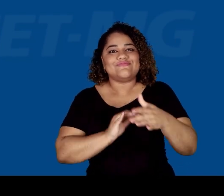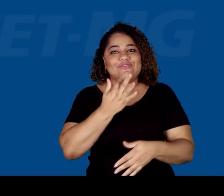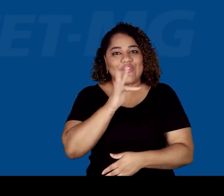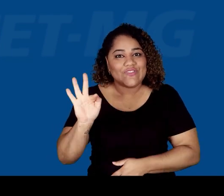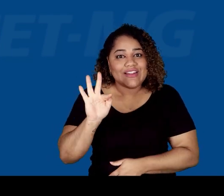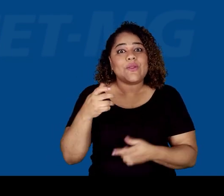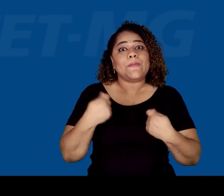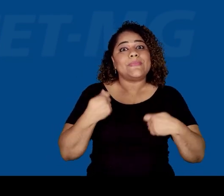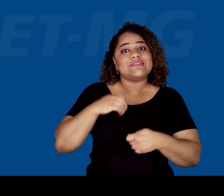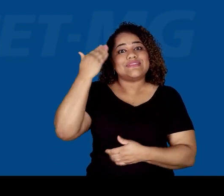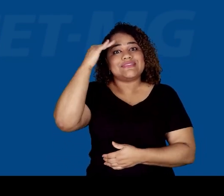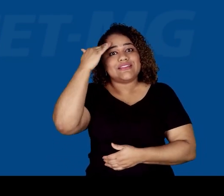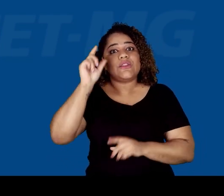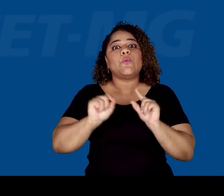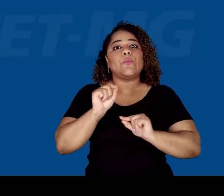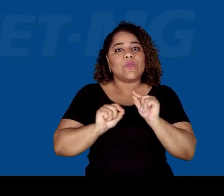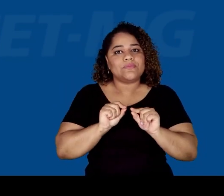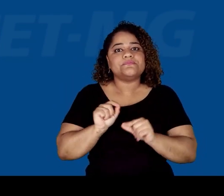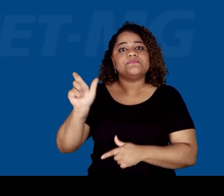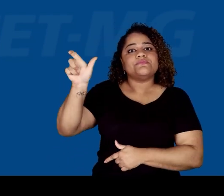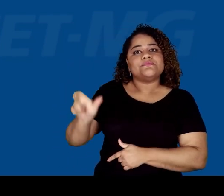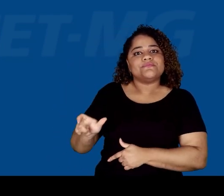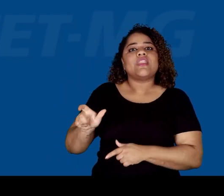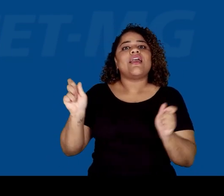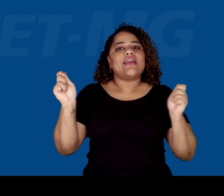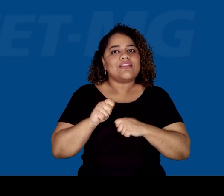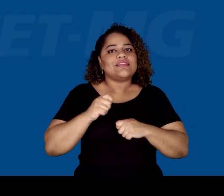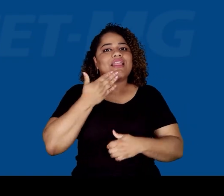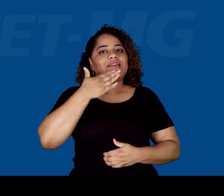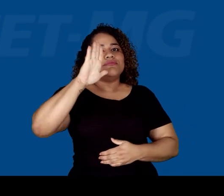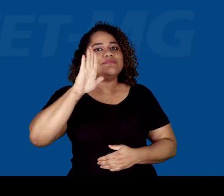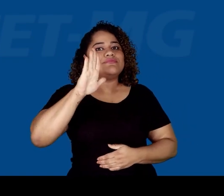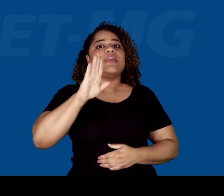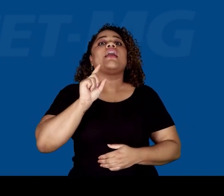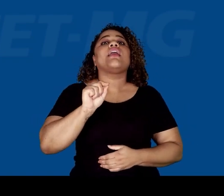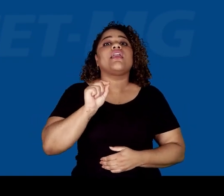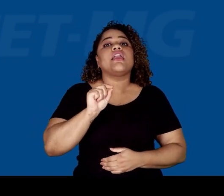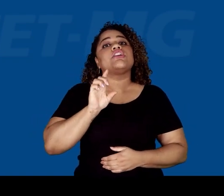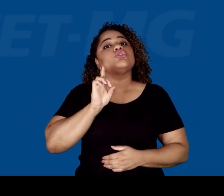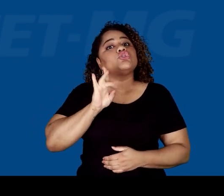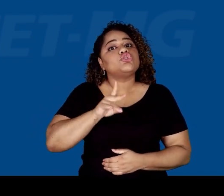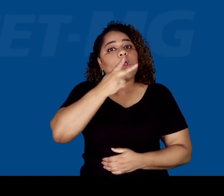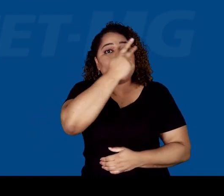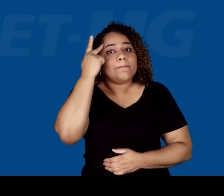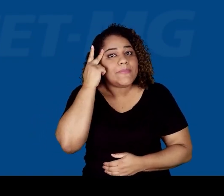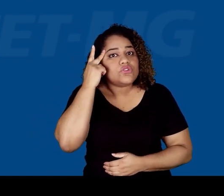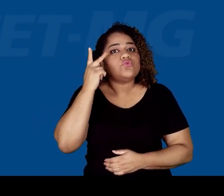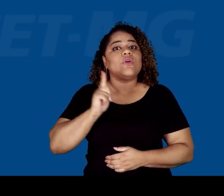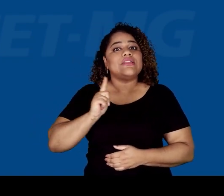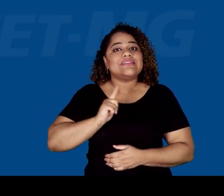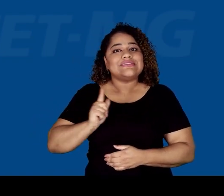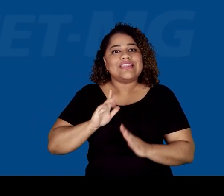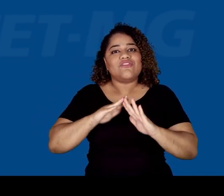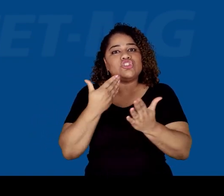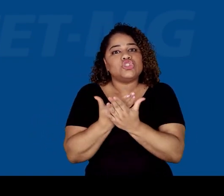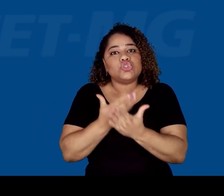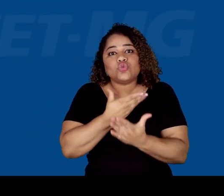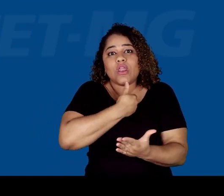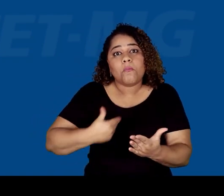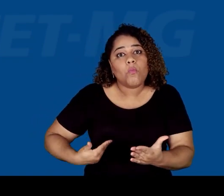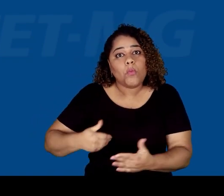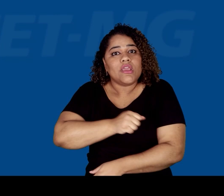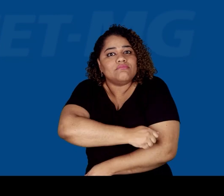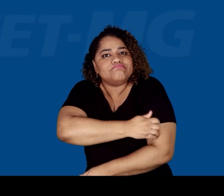é importante que se entenda. Podem concorrer pelas cotas do sistema de reserva de vagas somente os candidatos e candidatas que